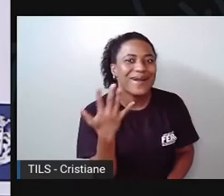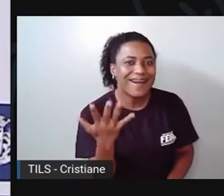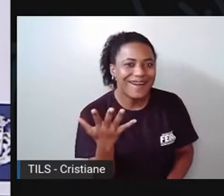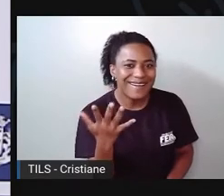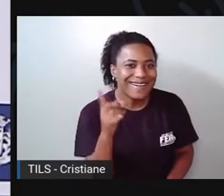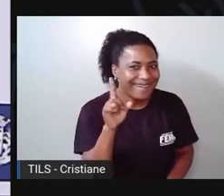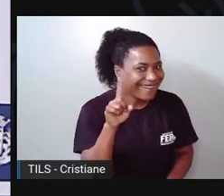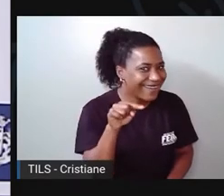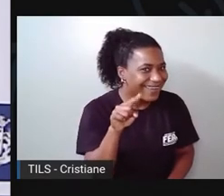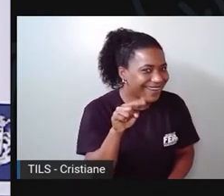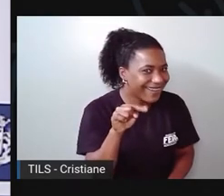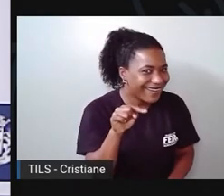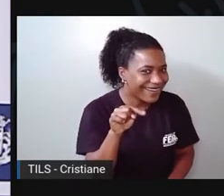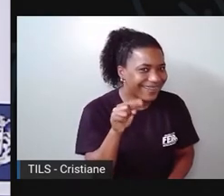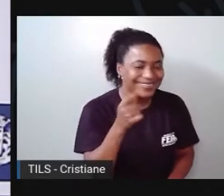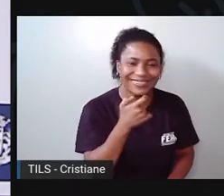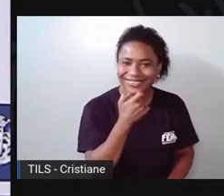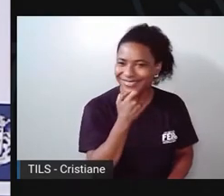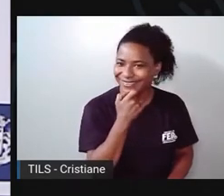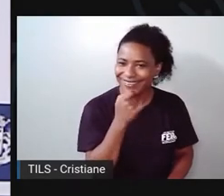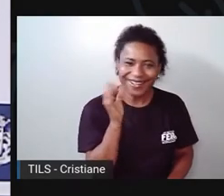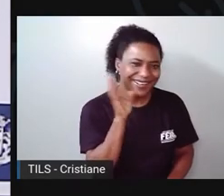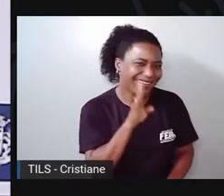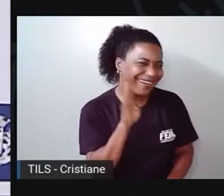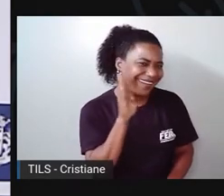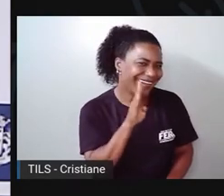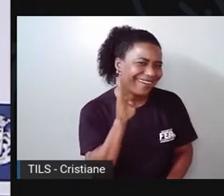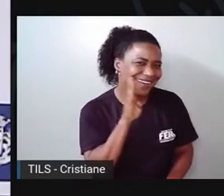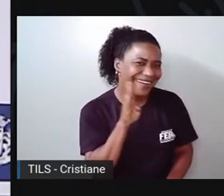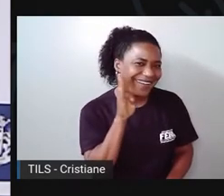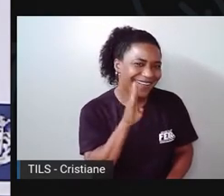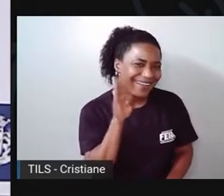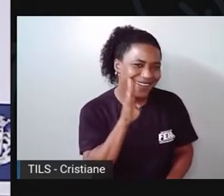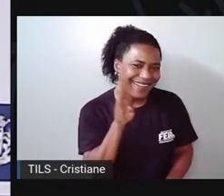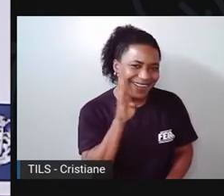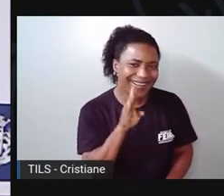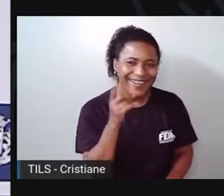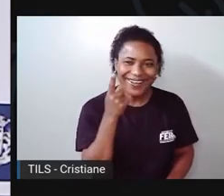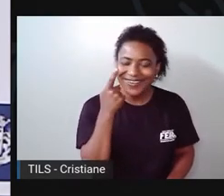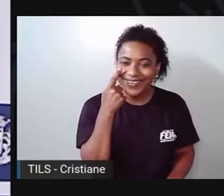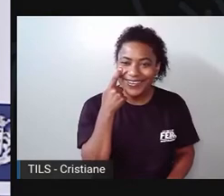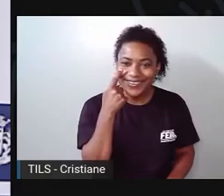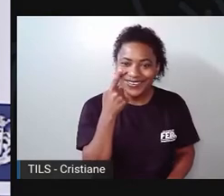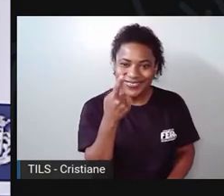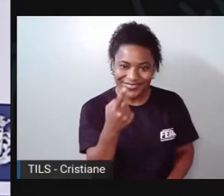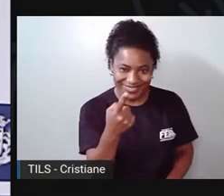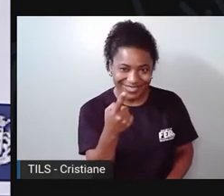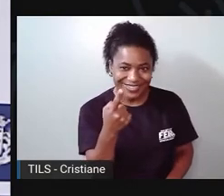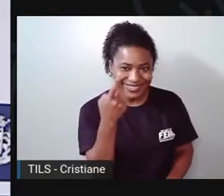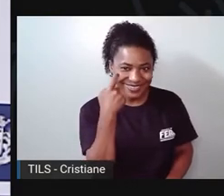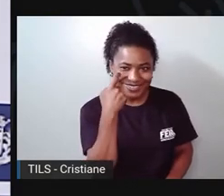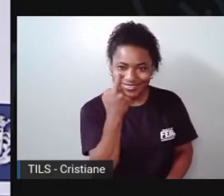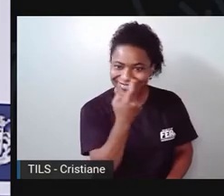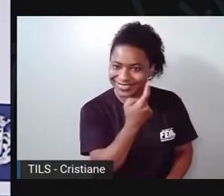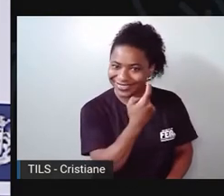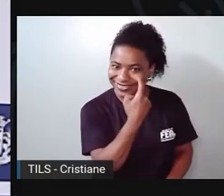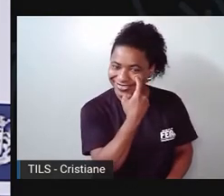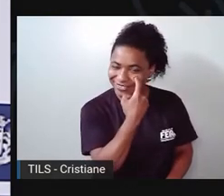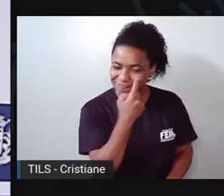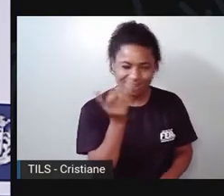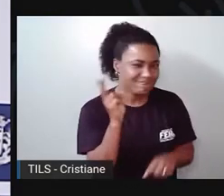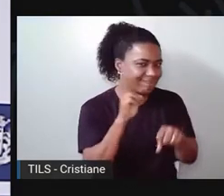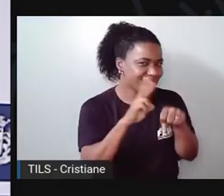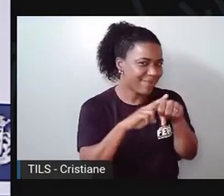Ah, que legal! Eu vou fazer os olhos de... De verde!